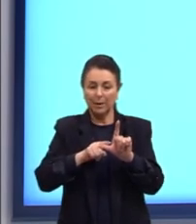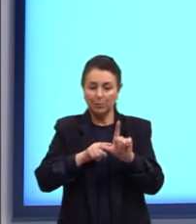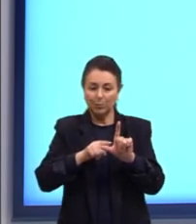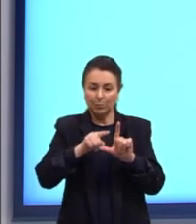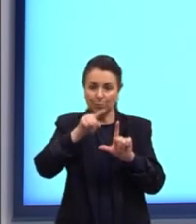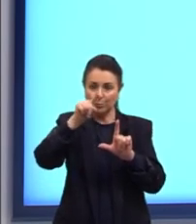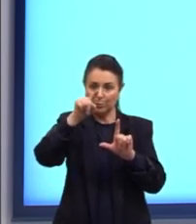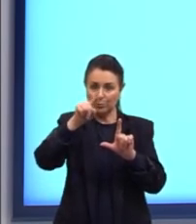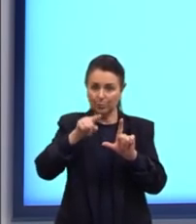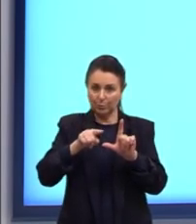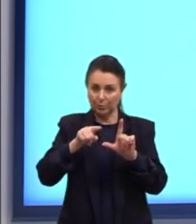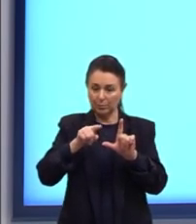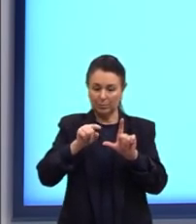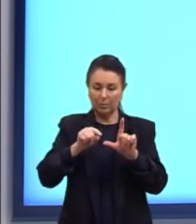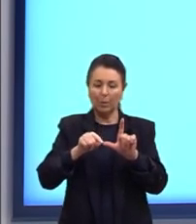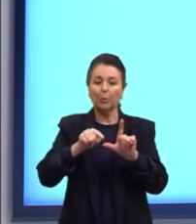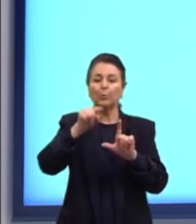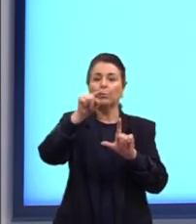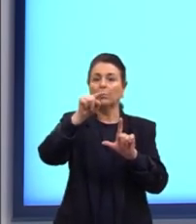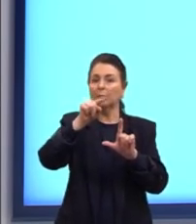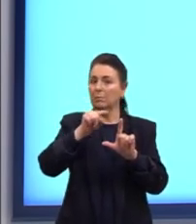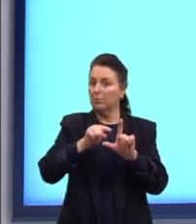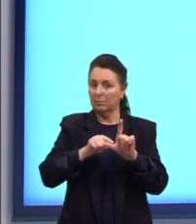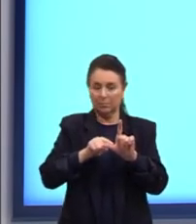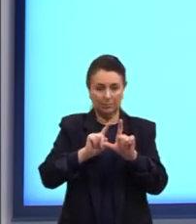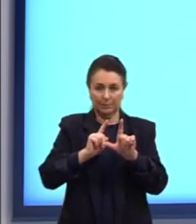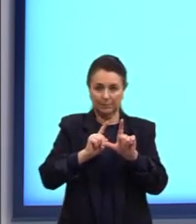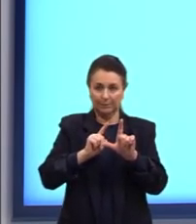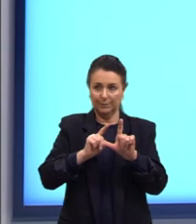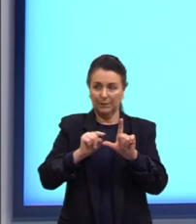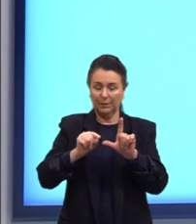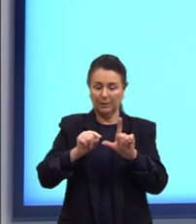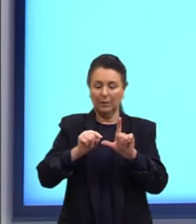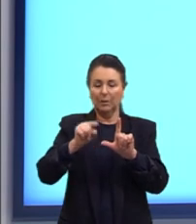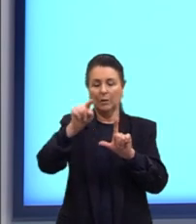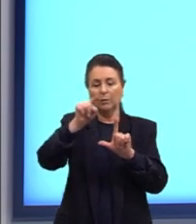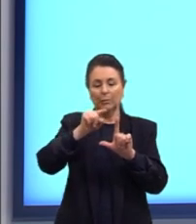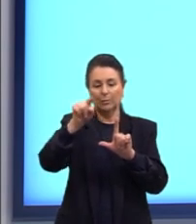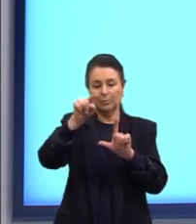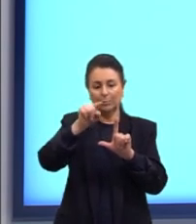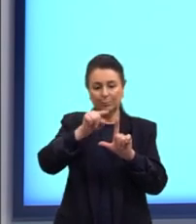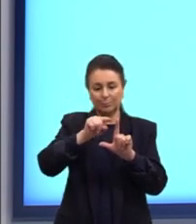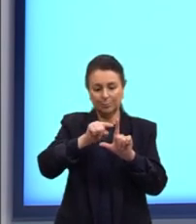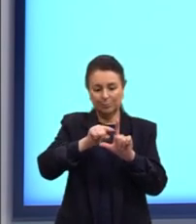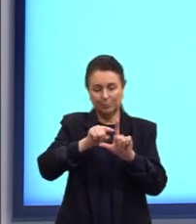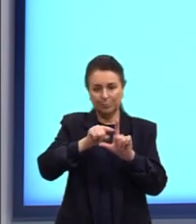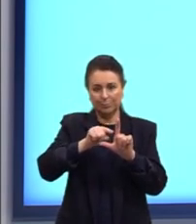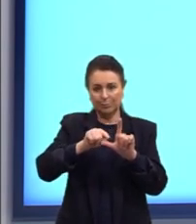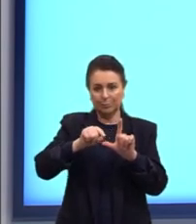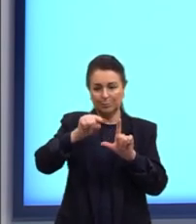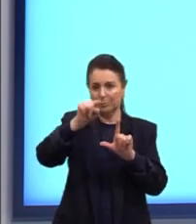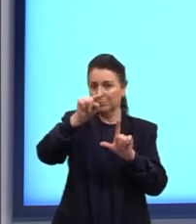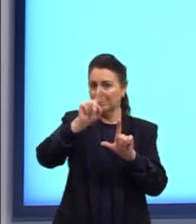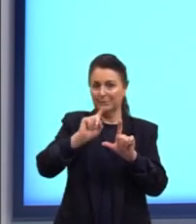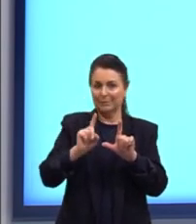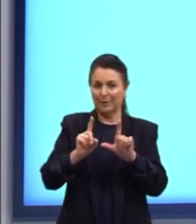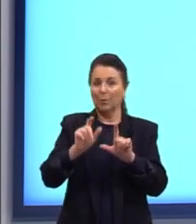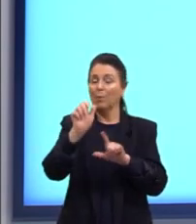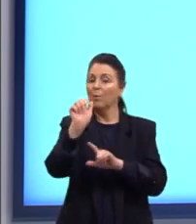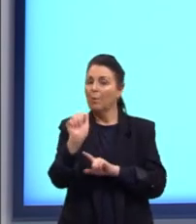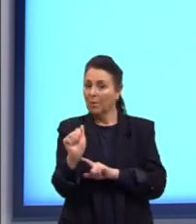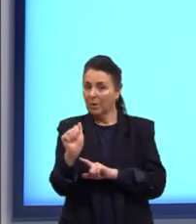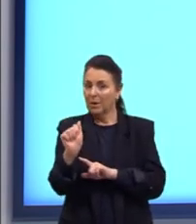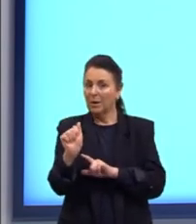movimento se fosse um movimento contrário ele começasse decrescendo e depois subia aí significa que aquele A